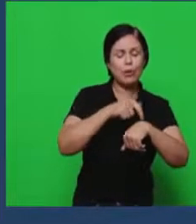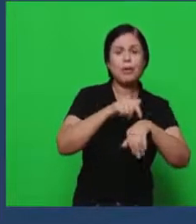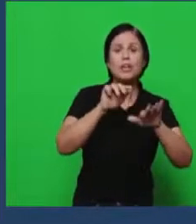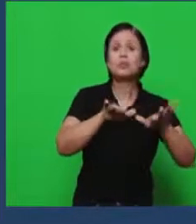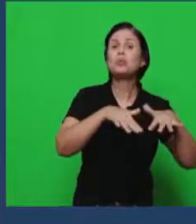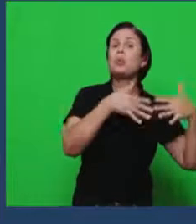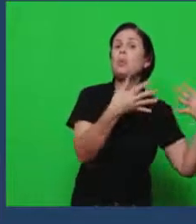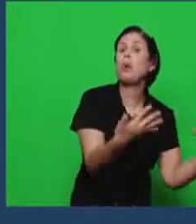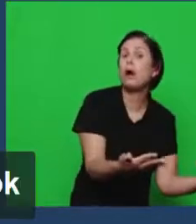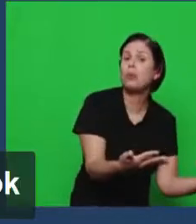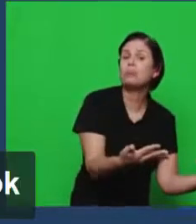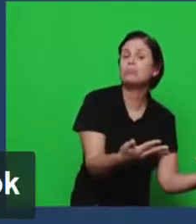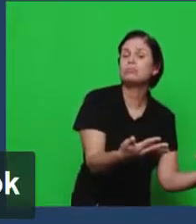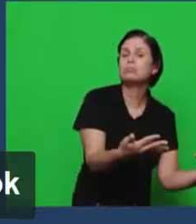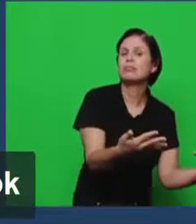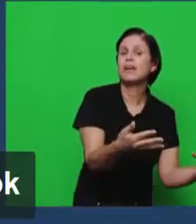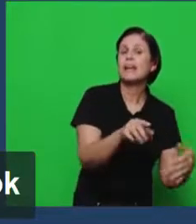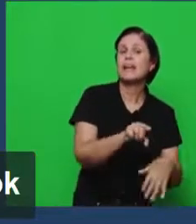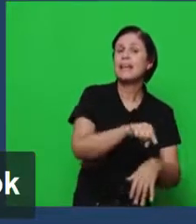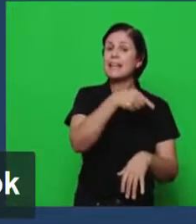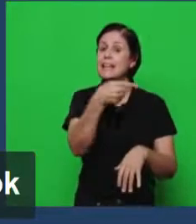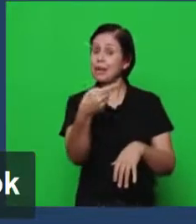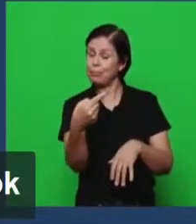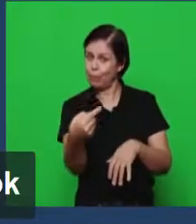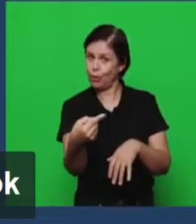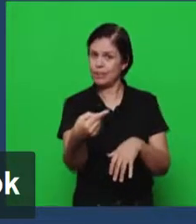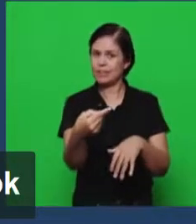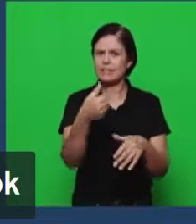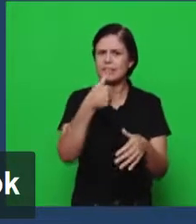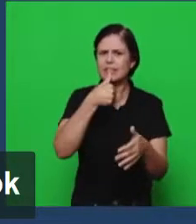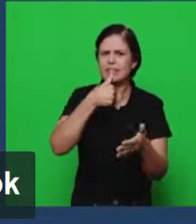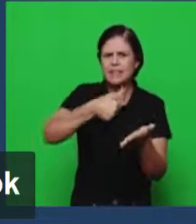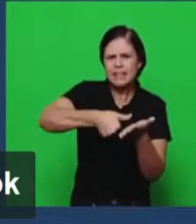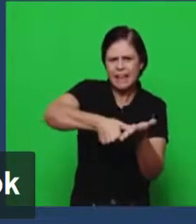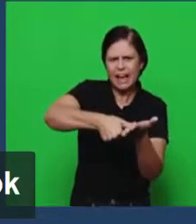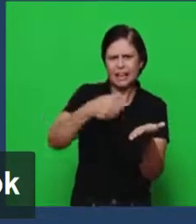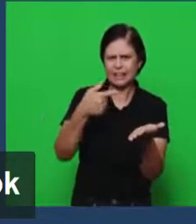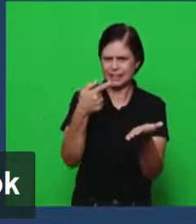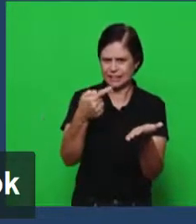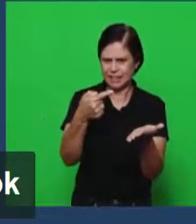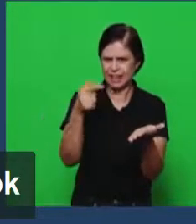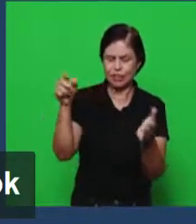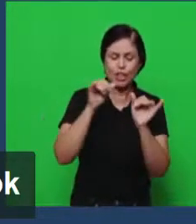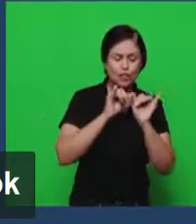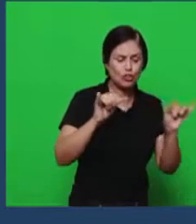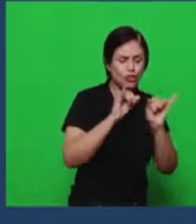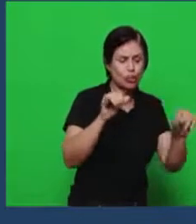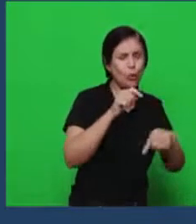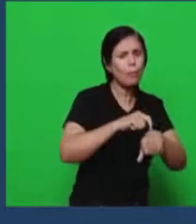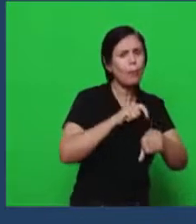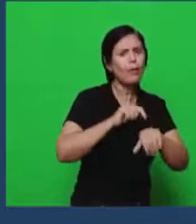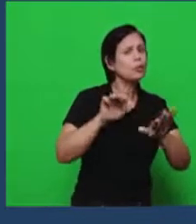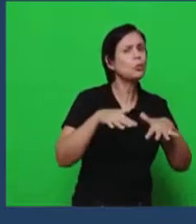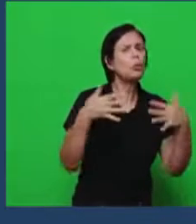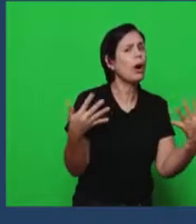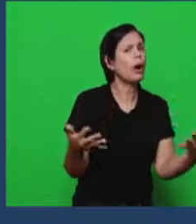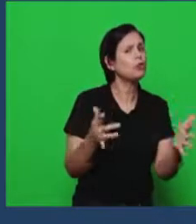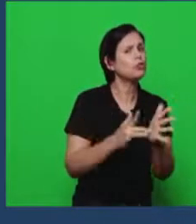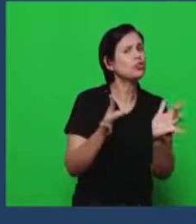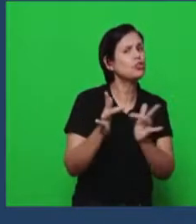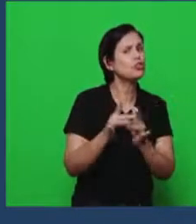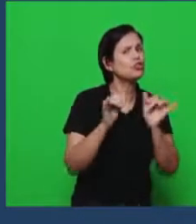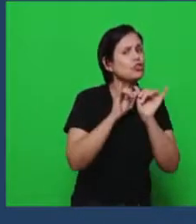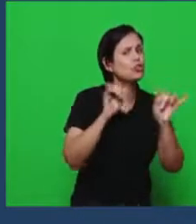as sete cartas descritas no capítulo, os capítulos 2 e 3 do livro de Apocalipse.